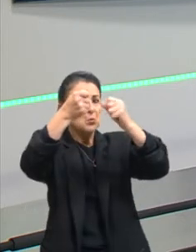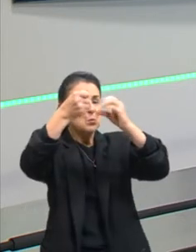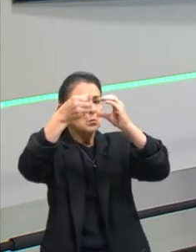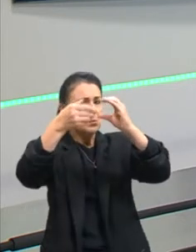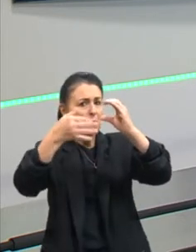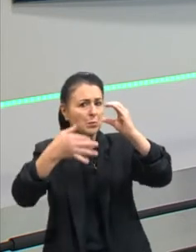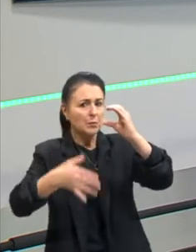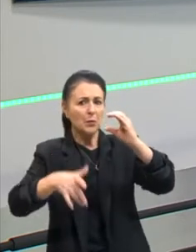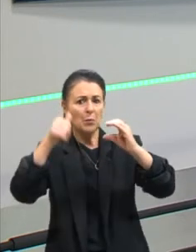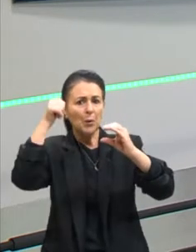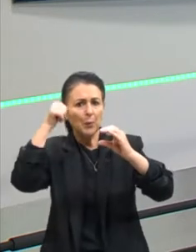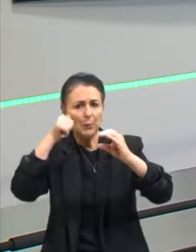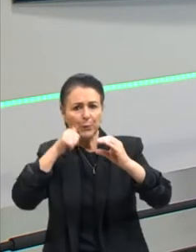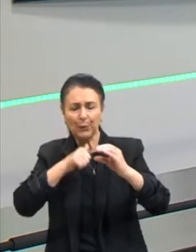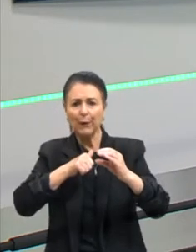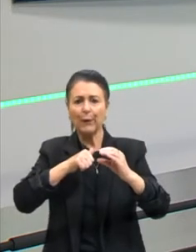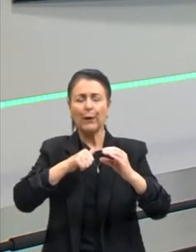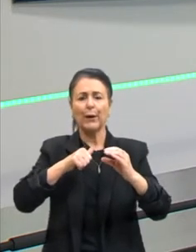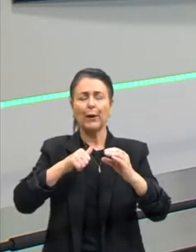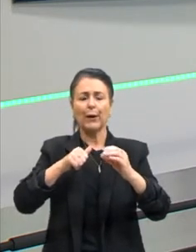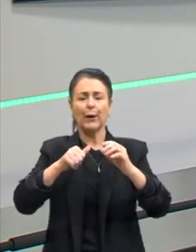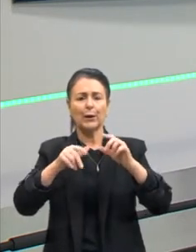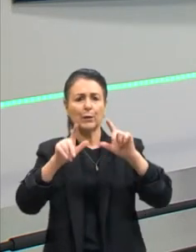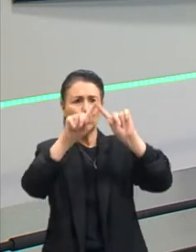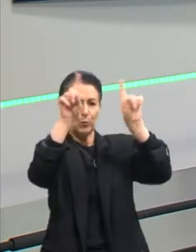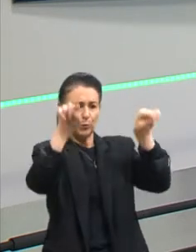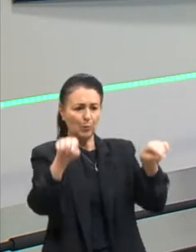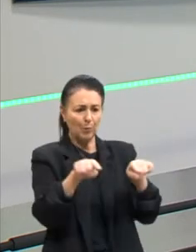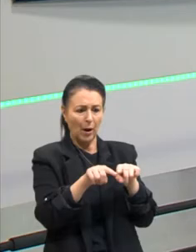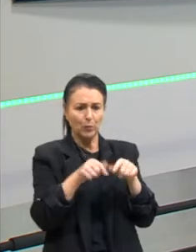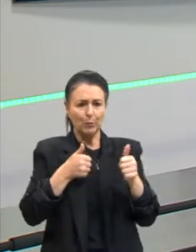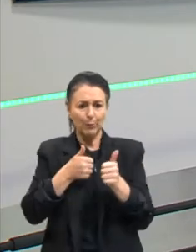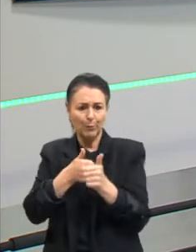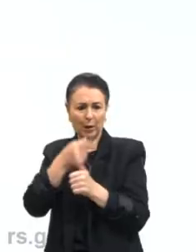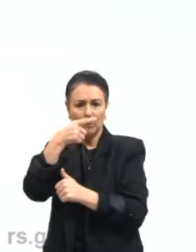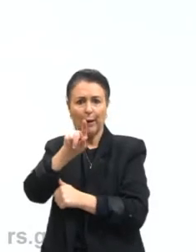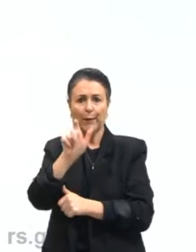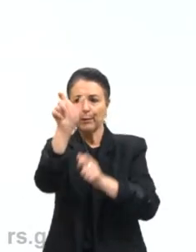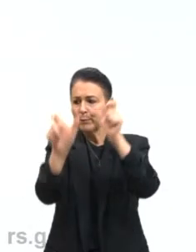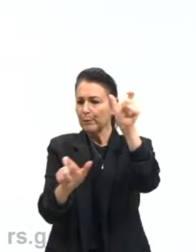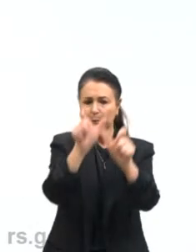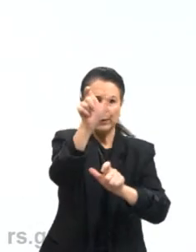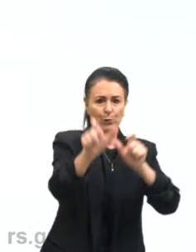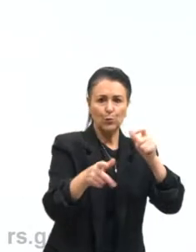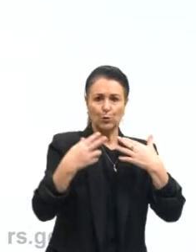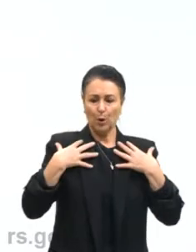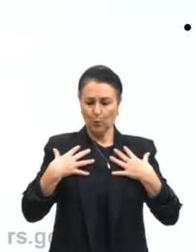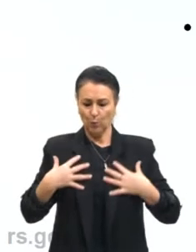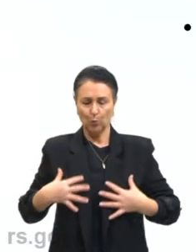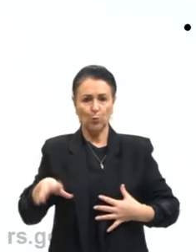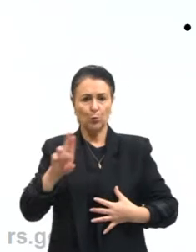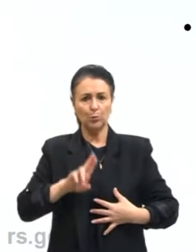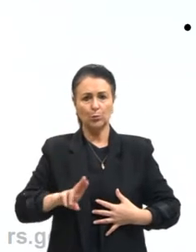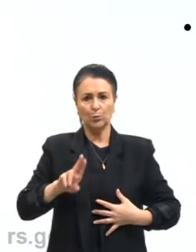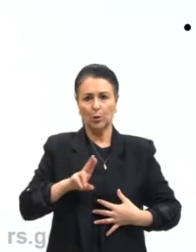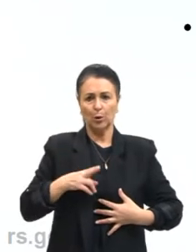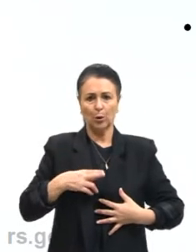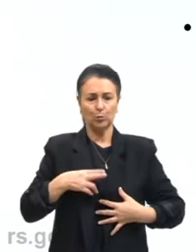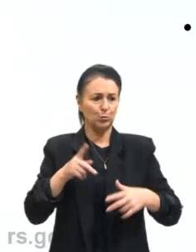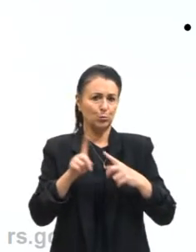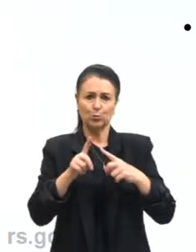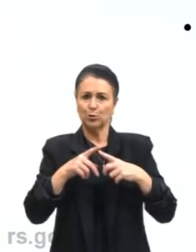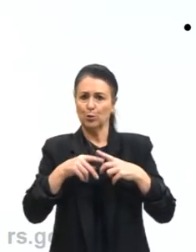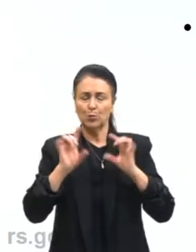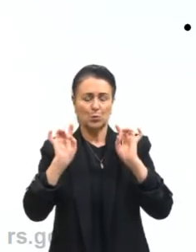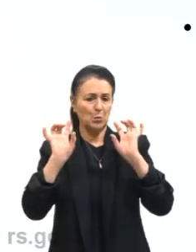uma mulher no centro da obra, ao redor dessa mulher tem pessoas que estão vestidas. Então,